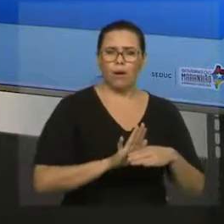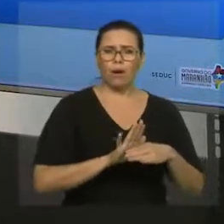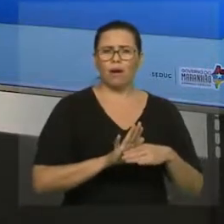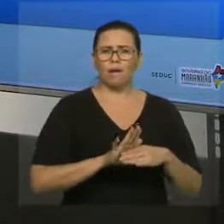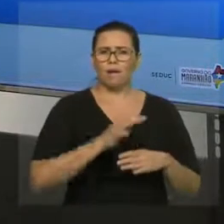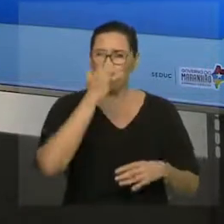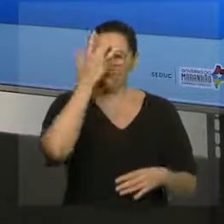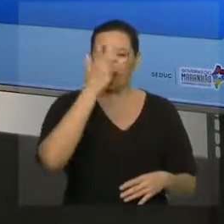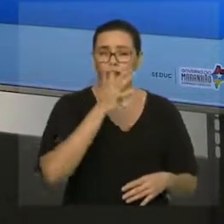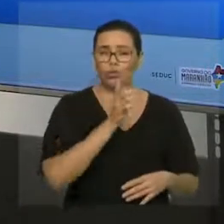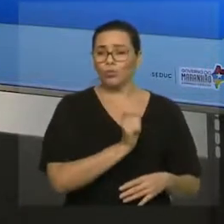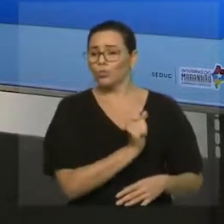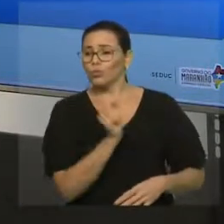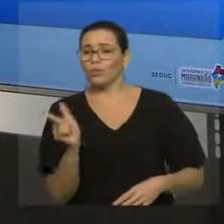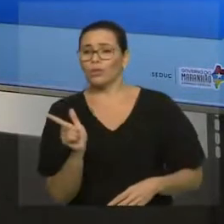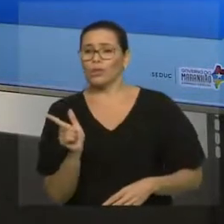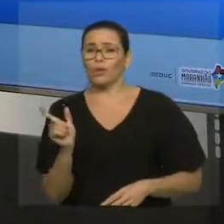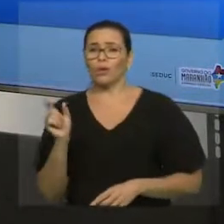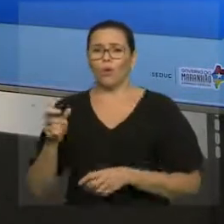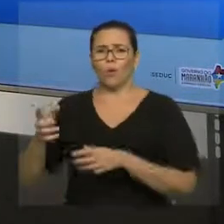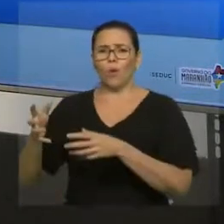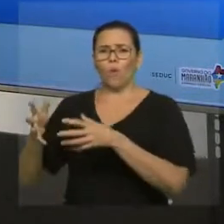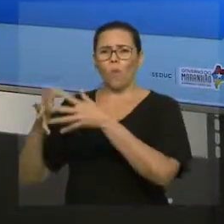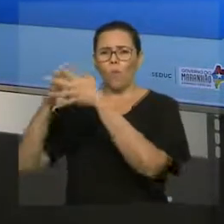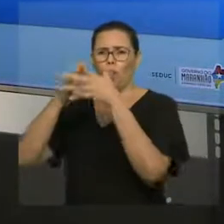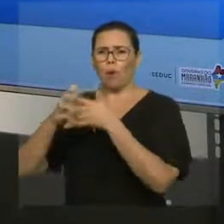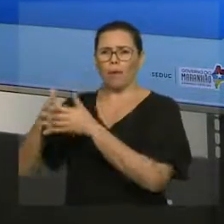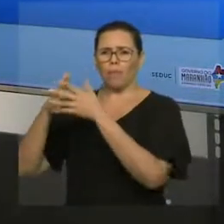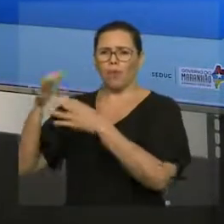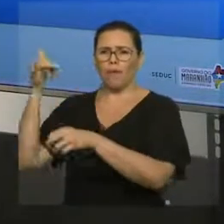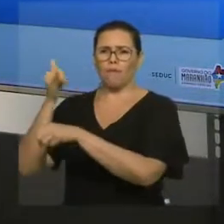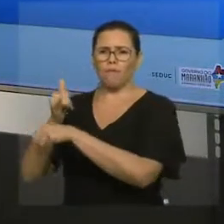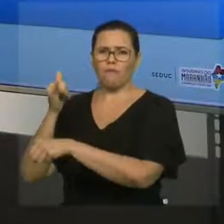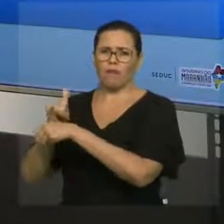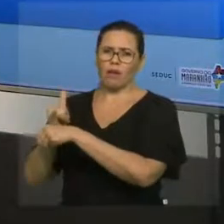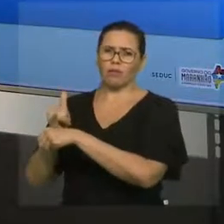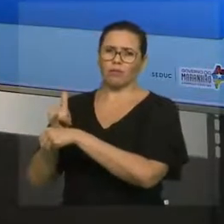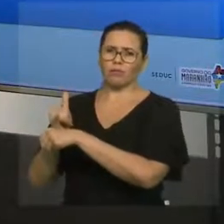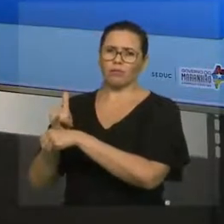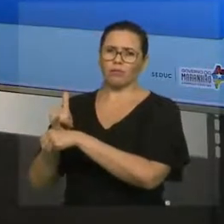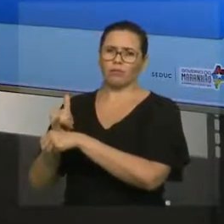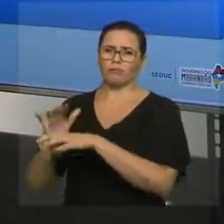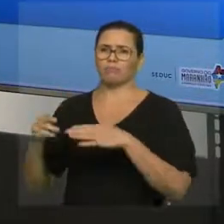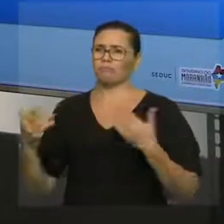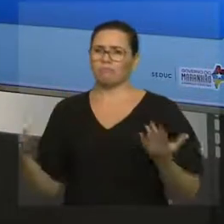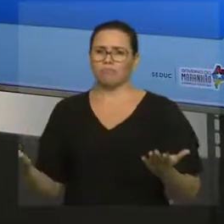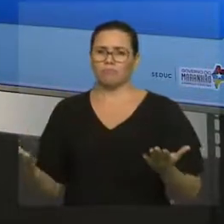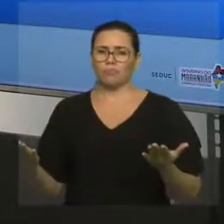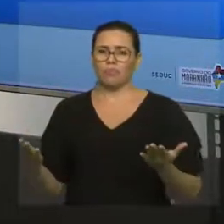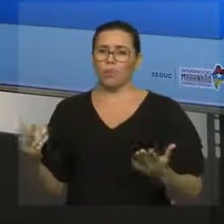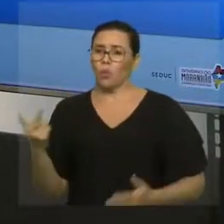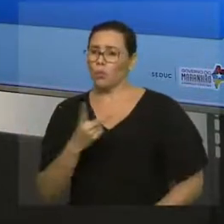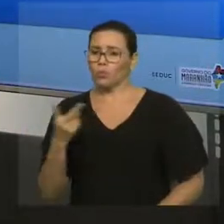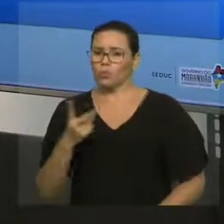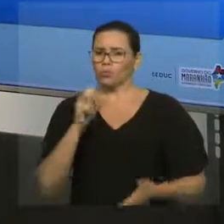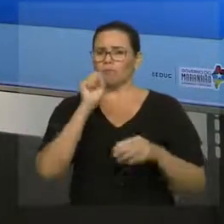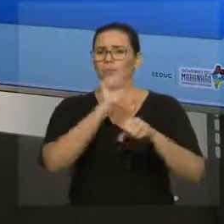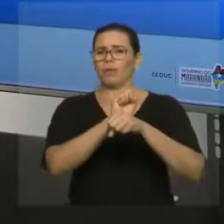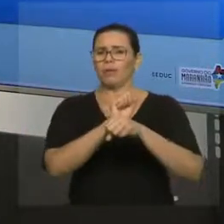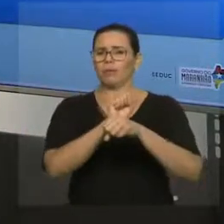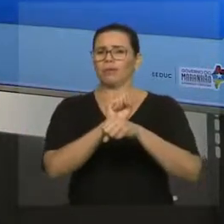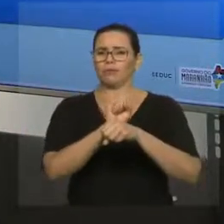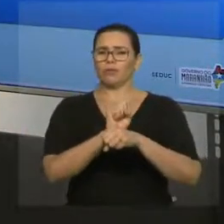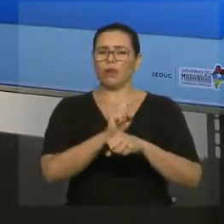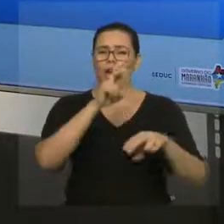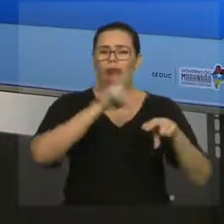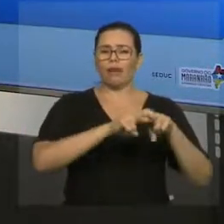carregado, por exemplo, de ferro, ou de alguma coisa, e começo a empurrar esse caminhão. Os dois possuem inércia, estão ali parados, em